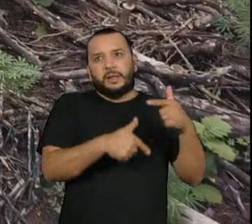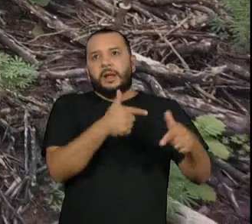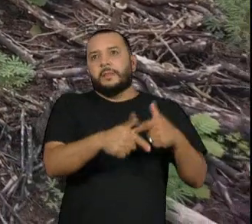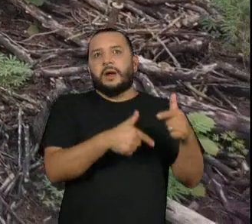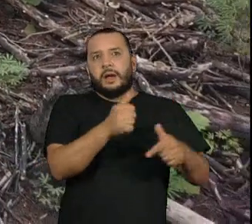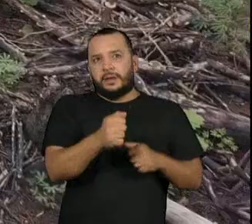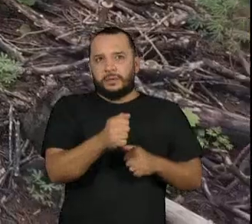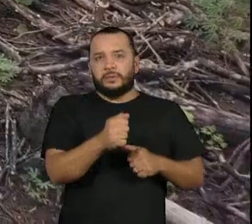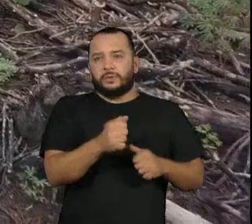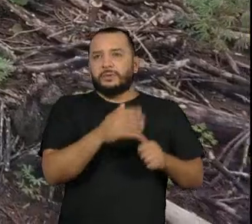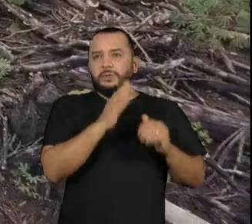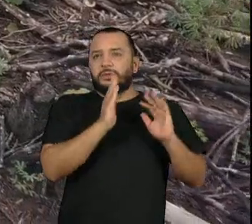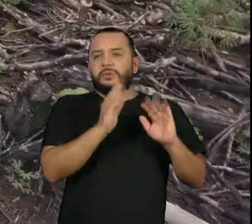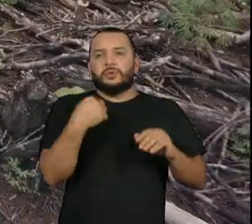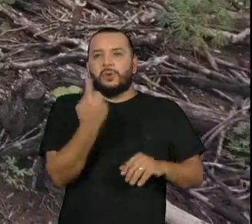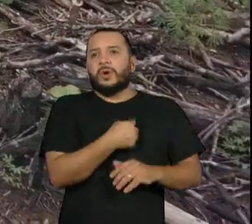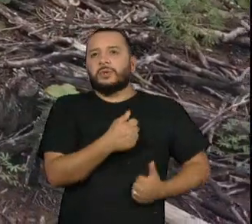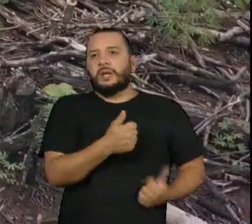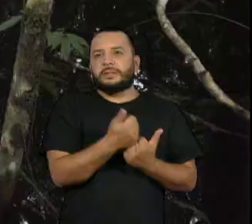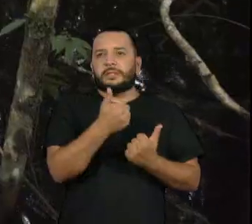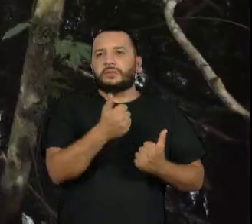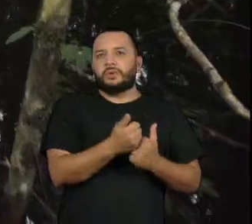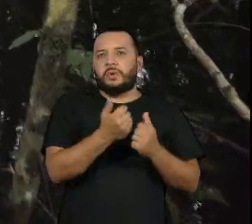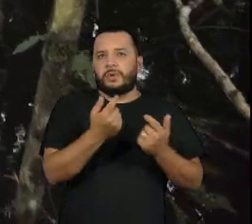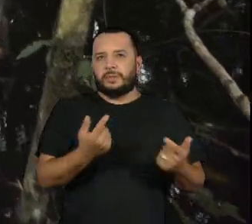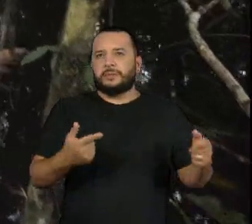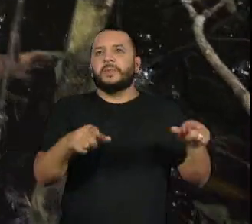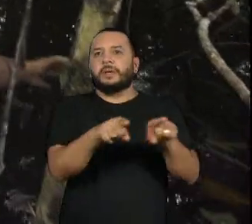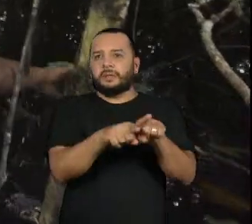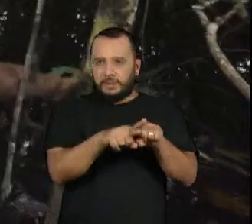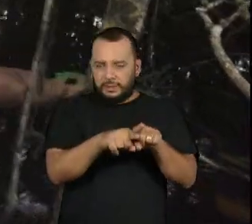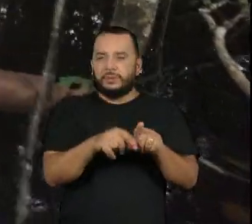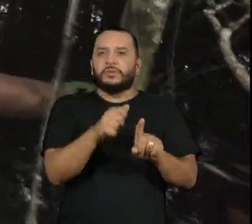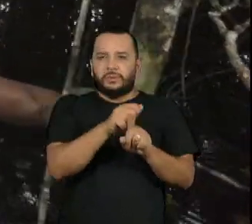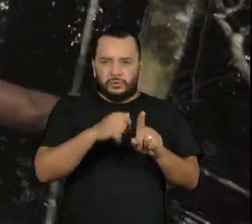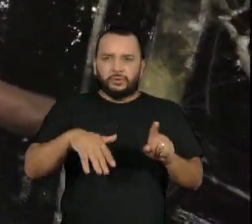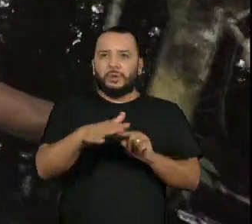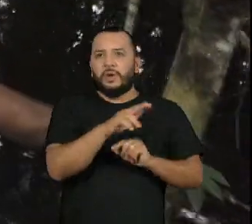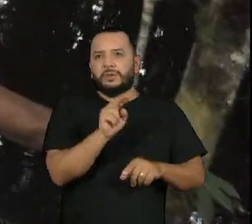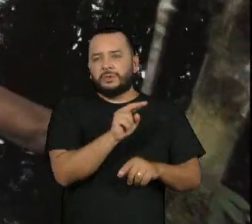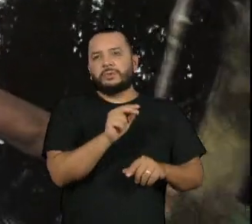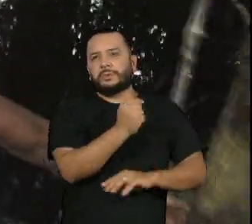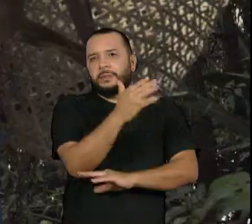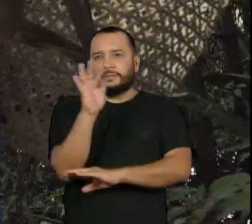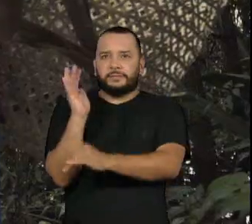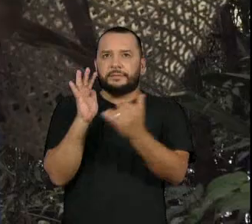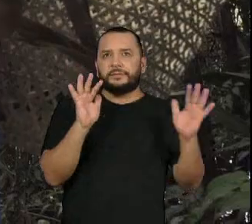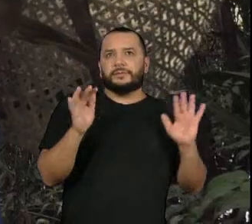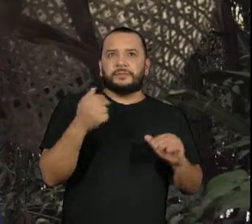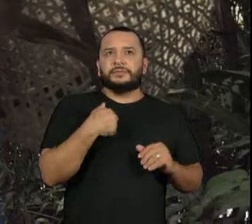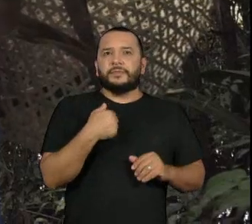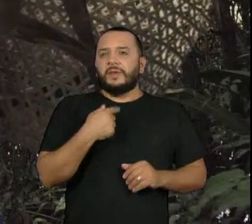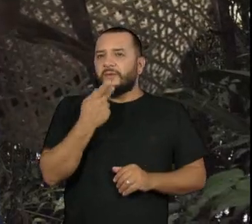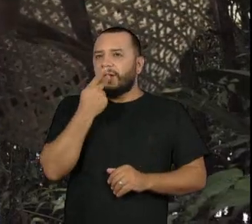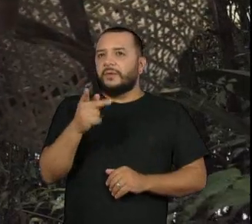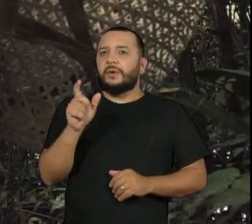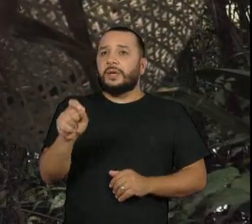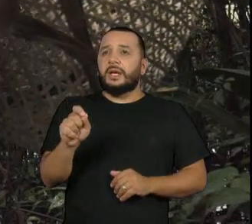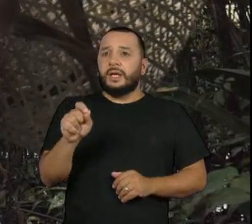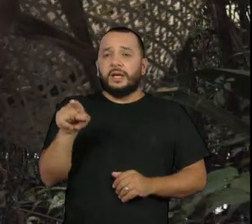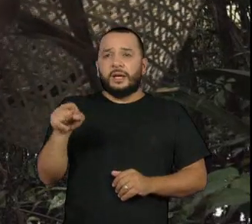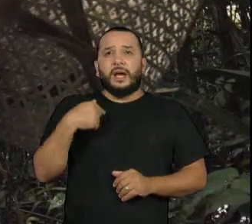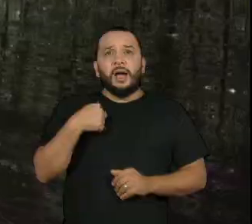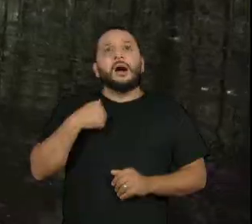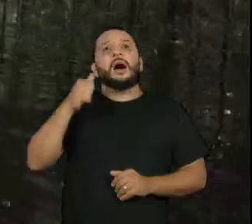e nossos assessores parceiros do Instituto Socioambiental, que são técnicos, eles falavam, não, agora as mulheres